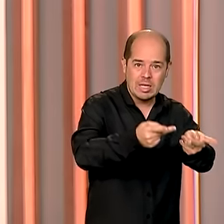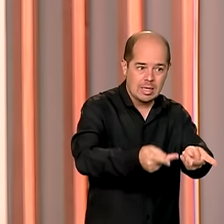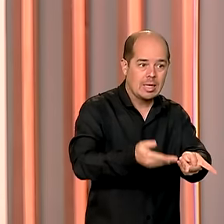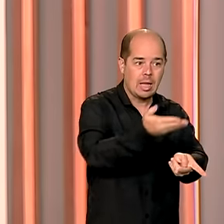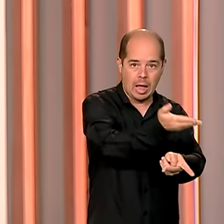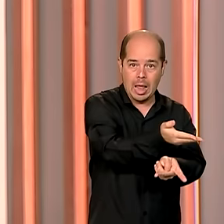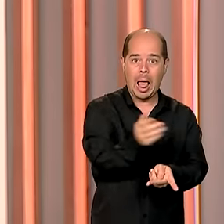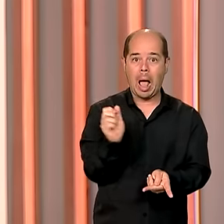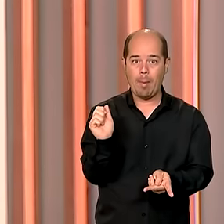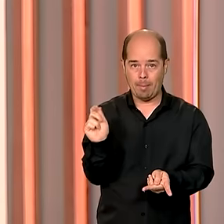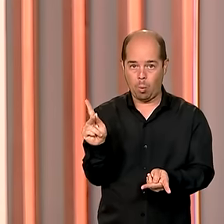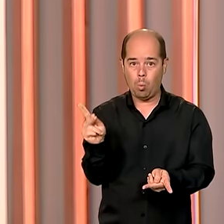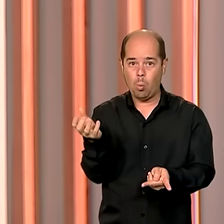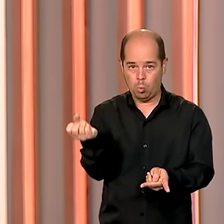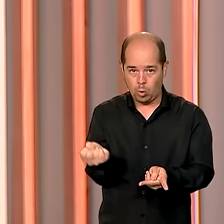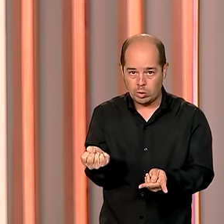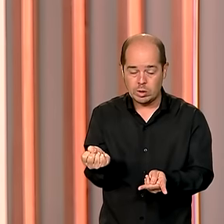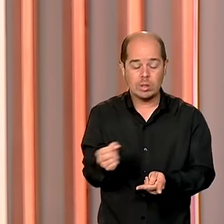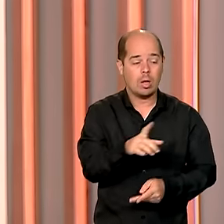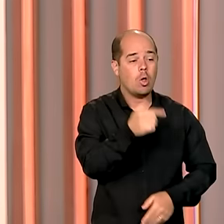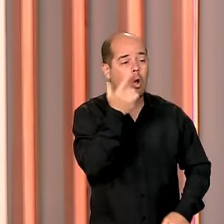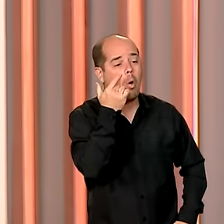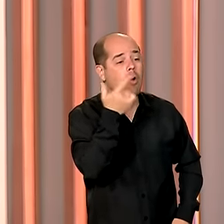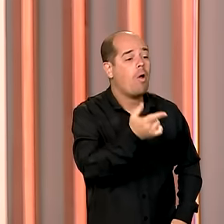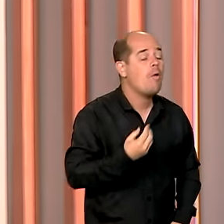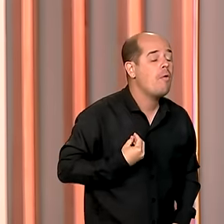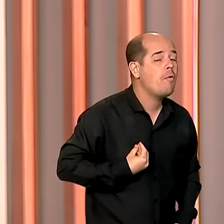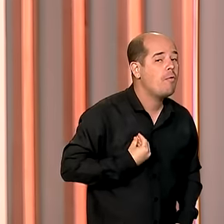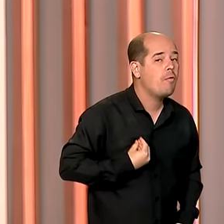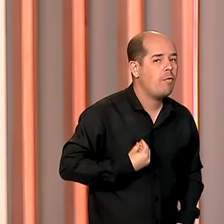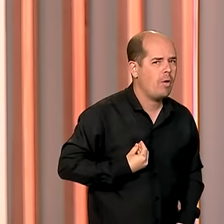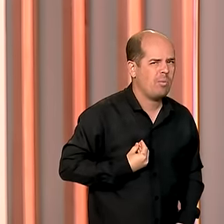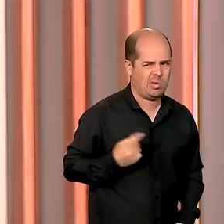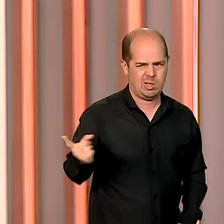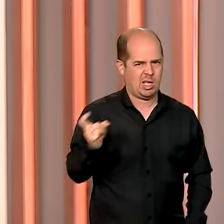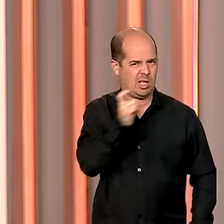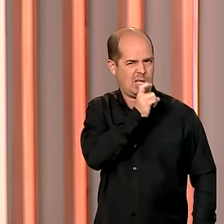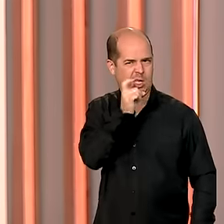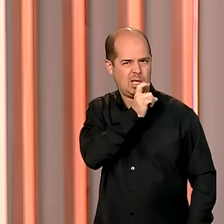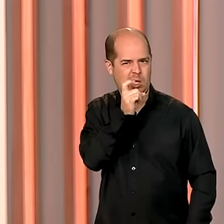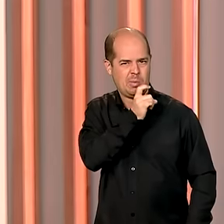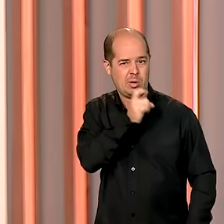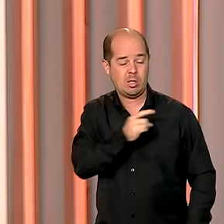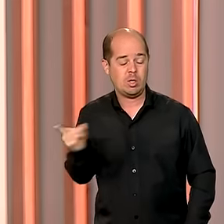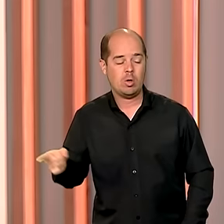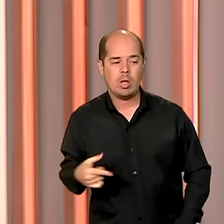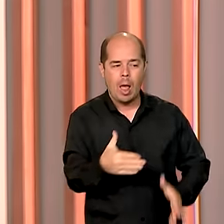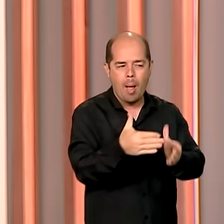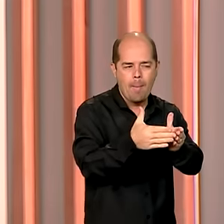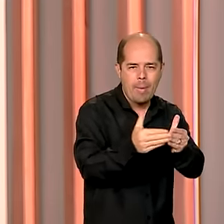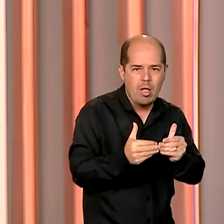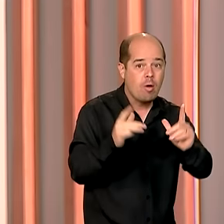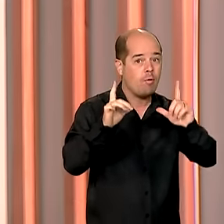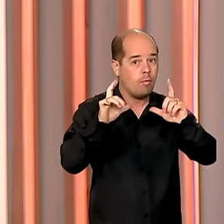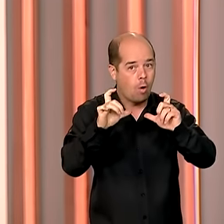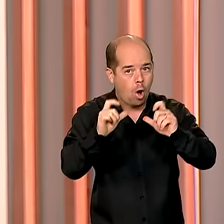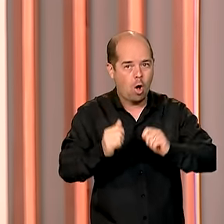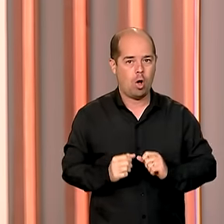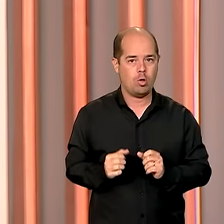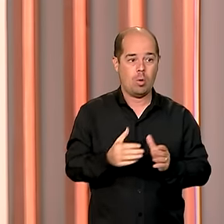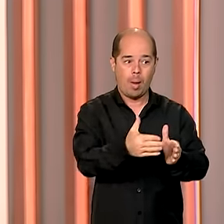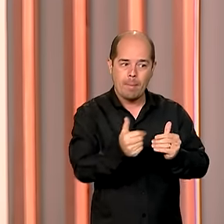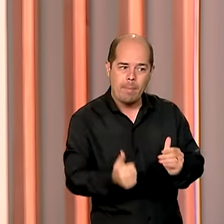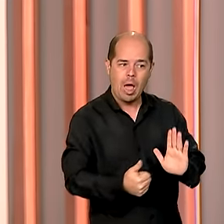supostamente, fazer a comprovação de vida. Neste caso, eles costumam solicitar fotos, dados, documentos ao